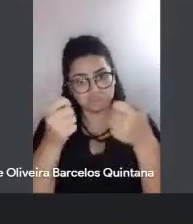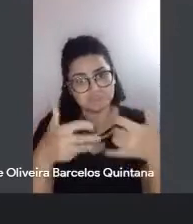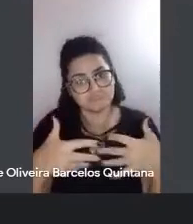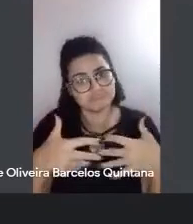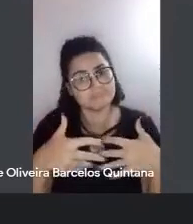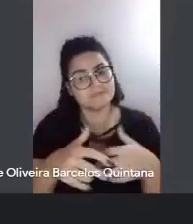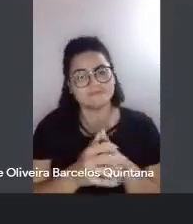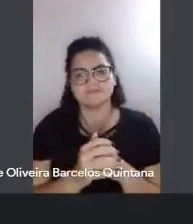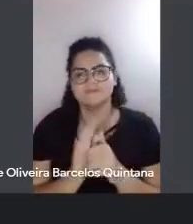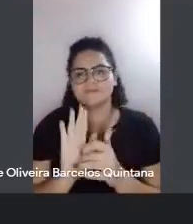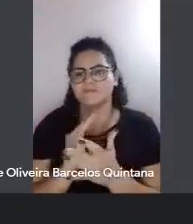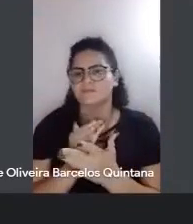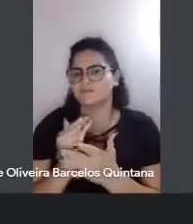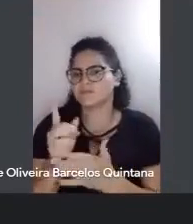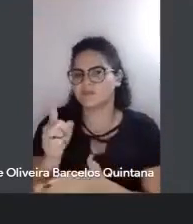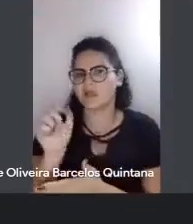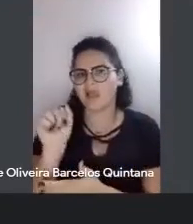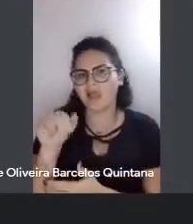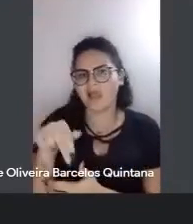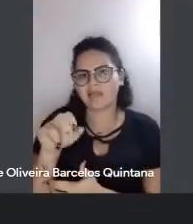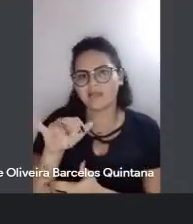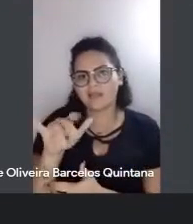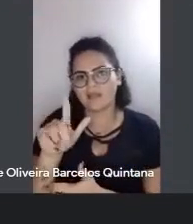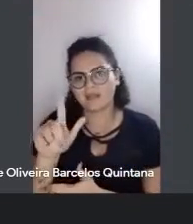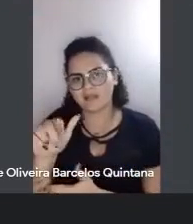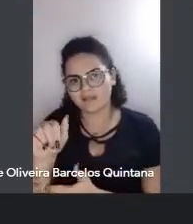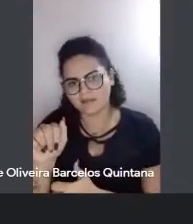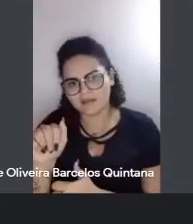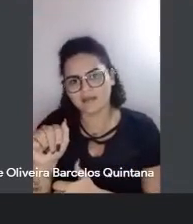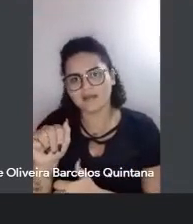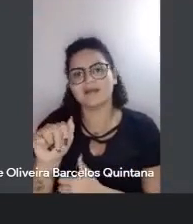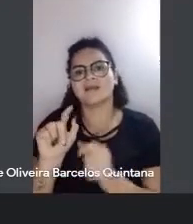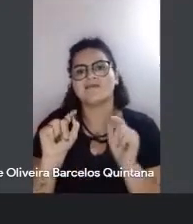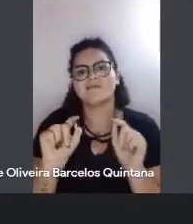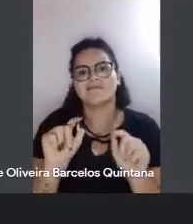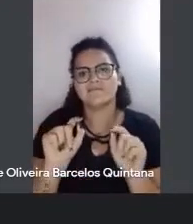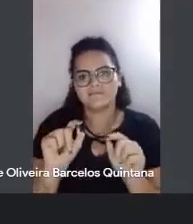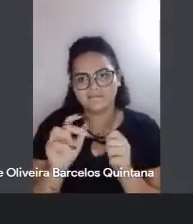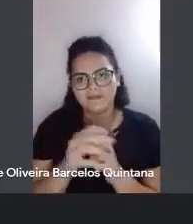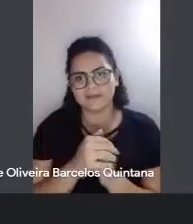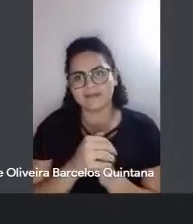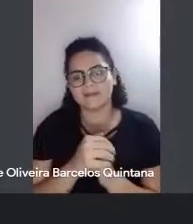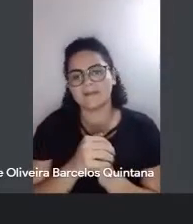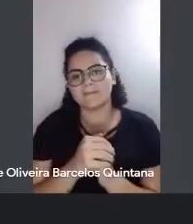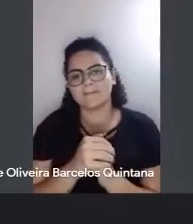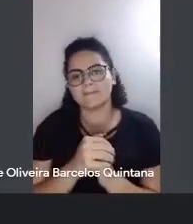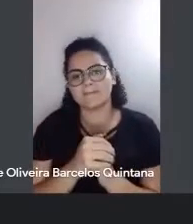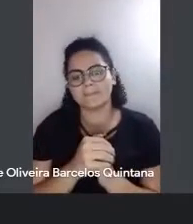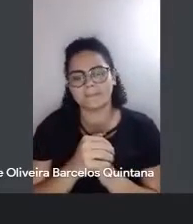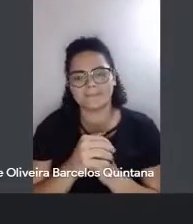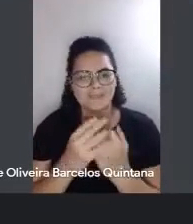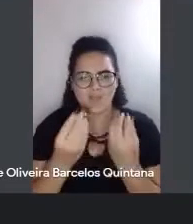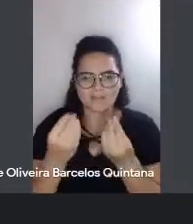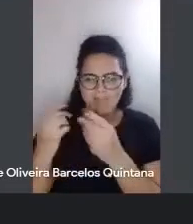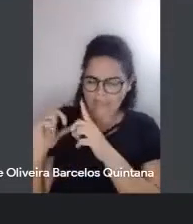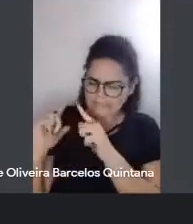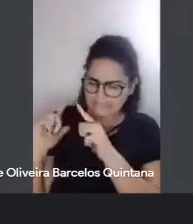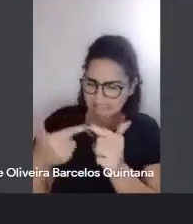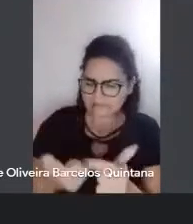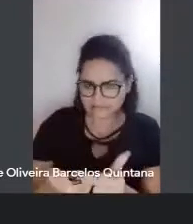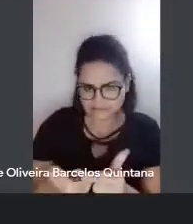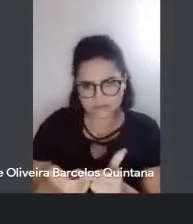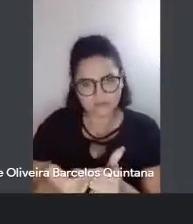começando pela Anélia, quer dizer, é interessante como o clássico traz